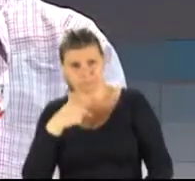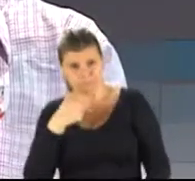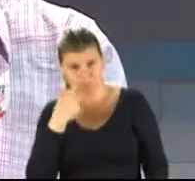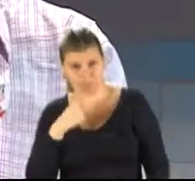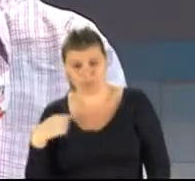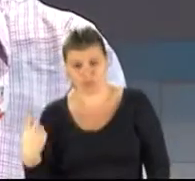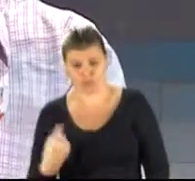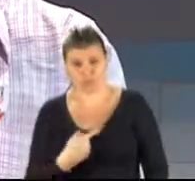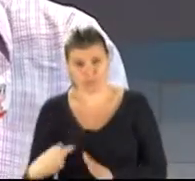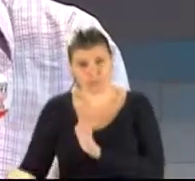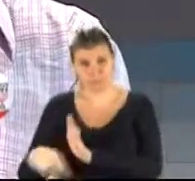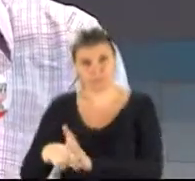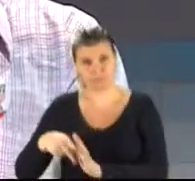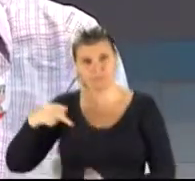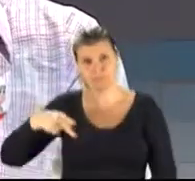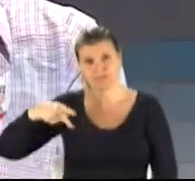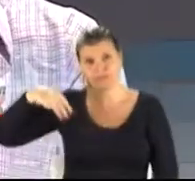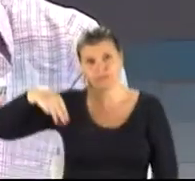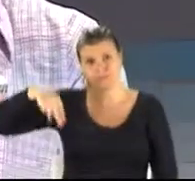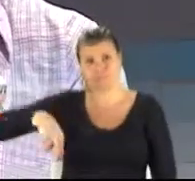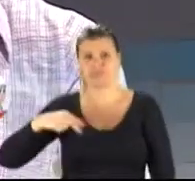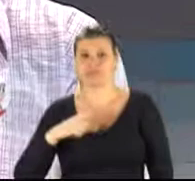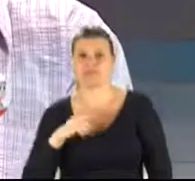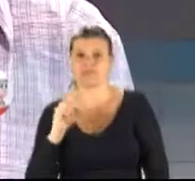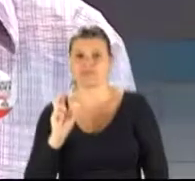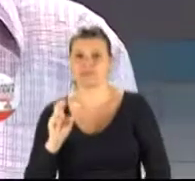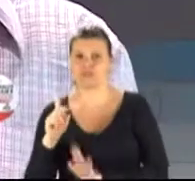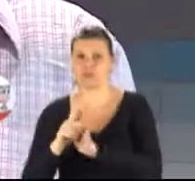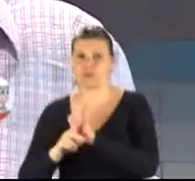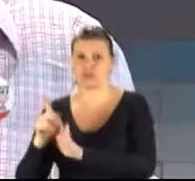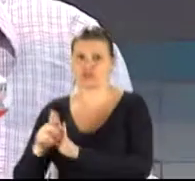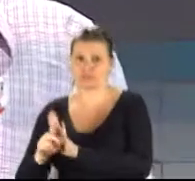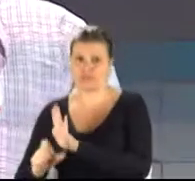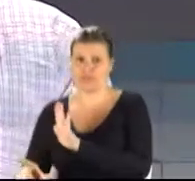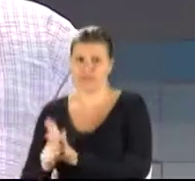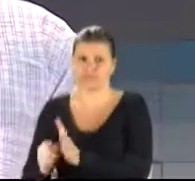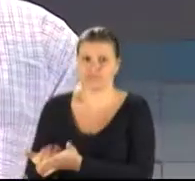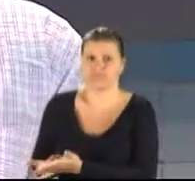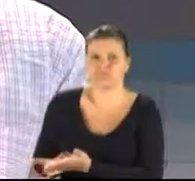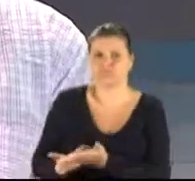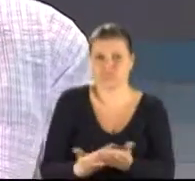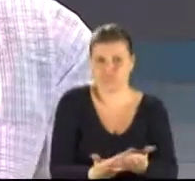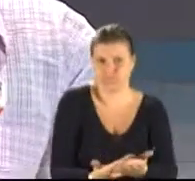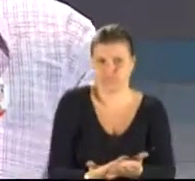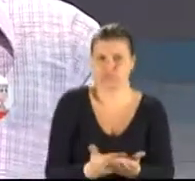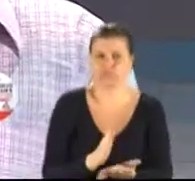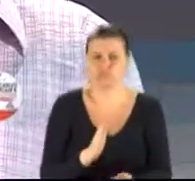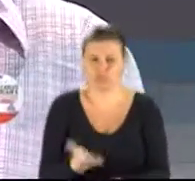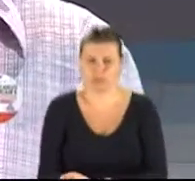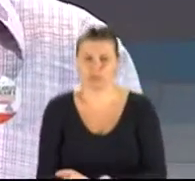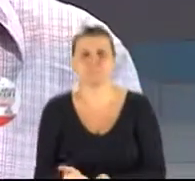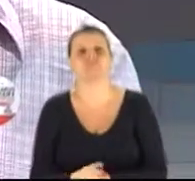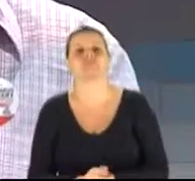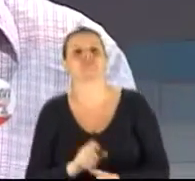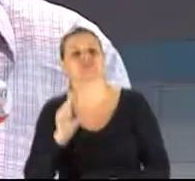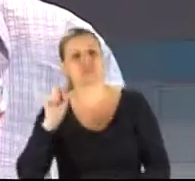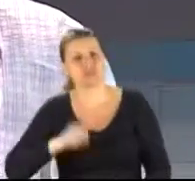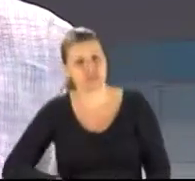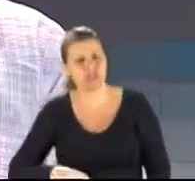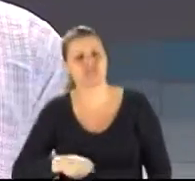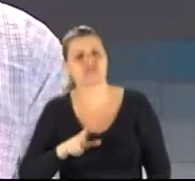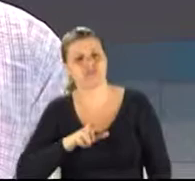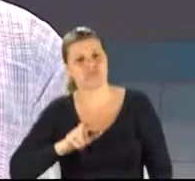temos sim um projeto de lei, protocolado no nosso plano de governo, onde com certeza haverá recursos